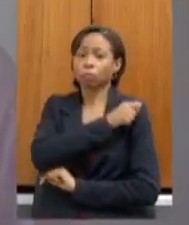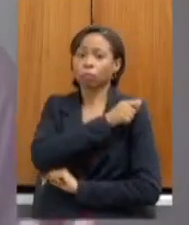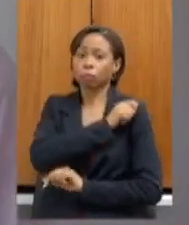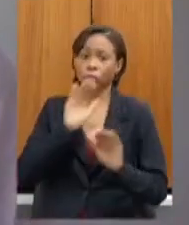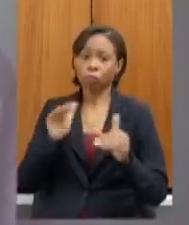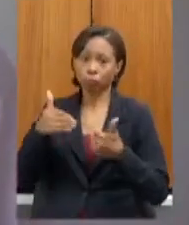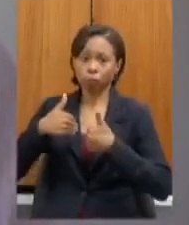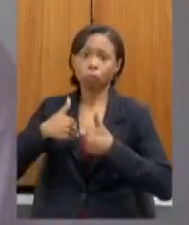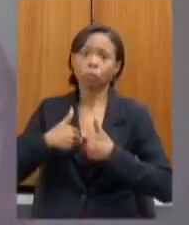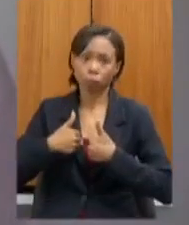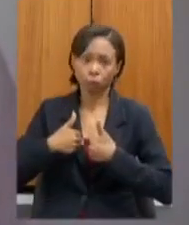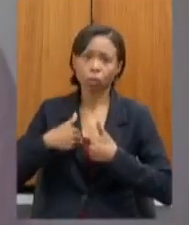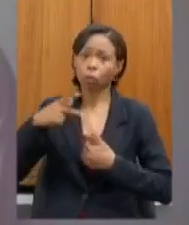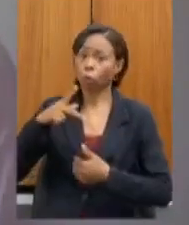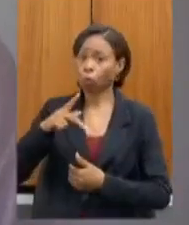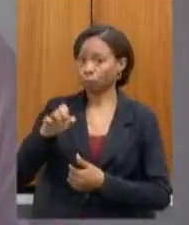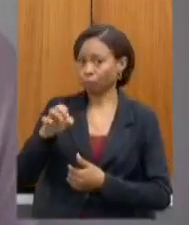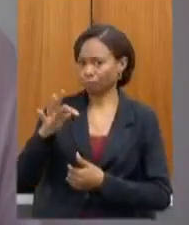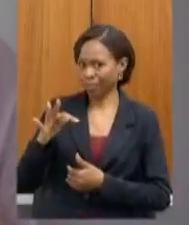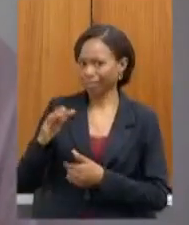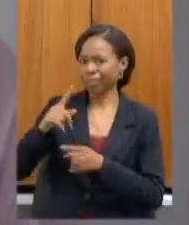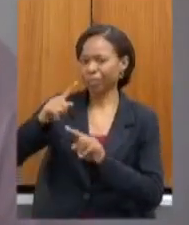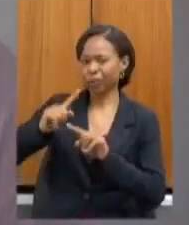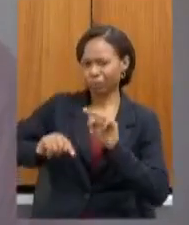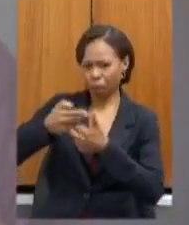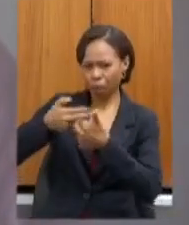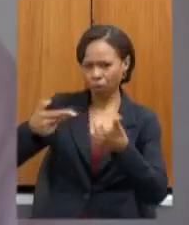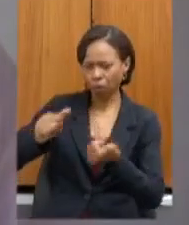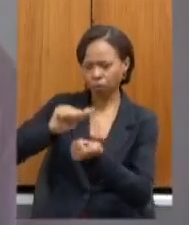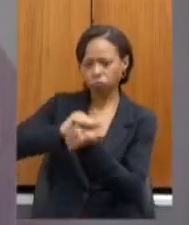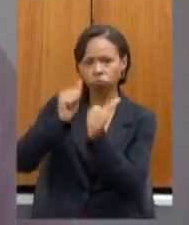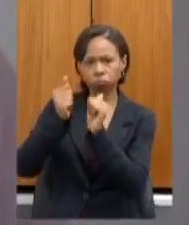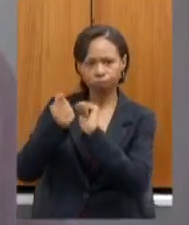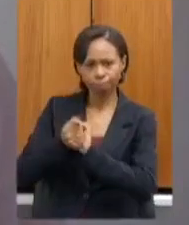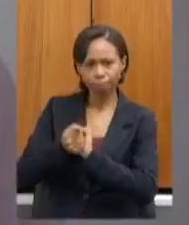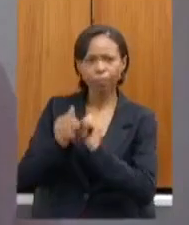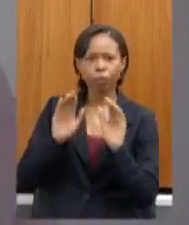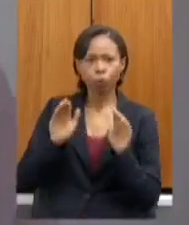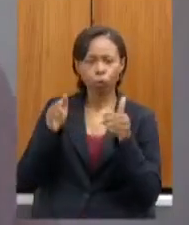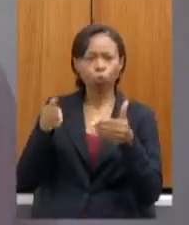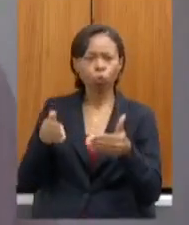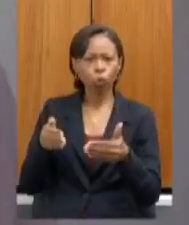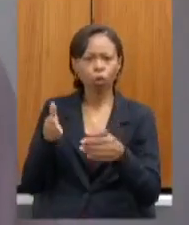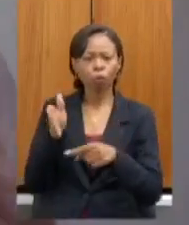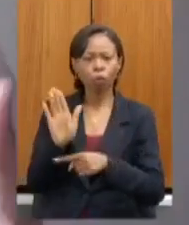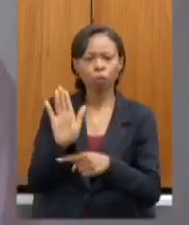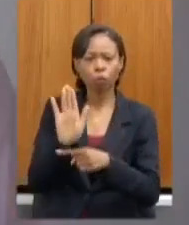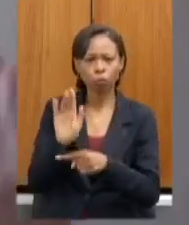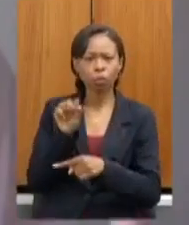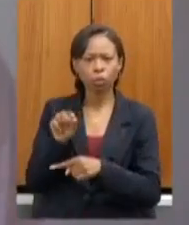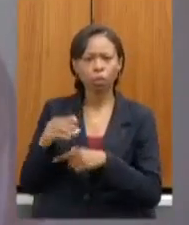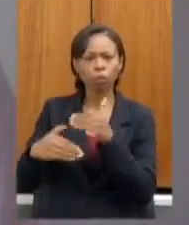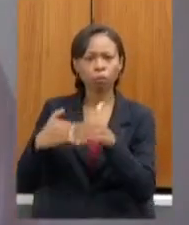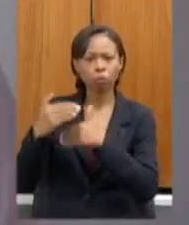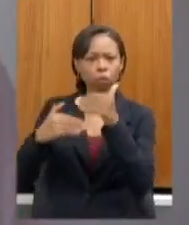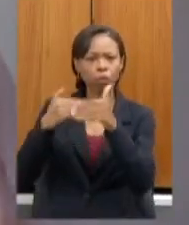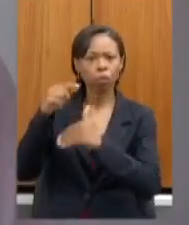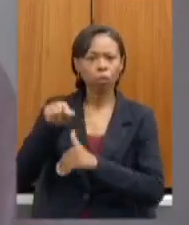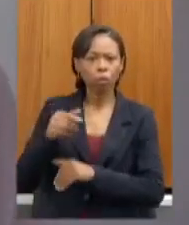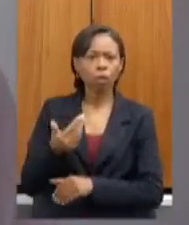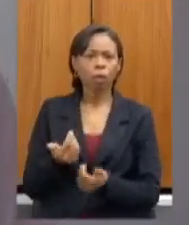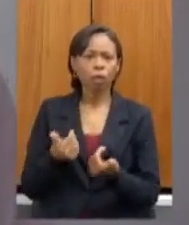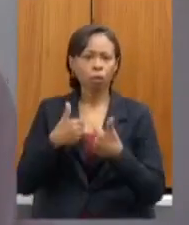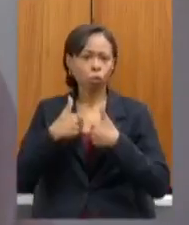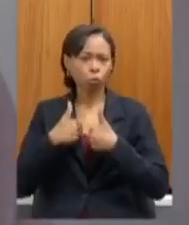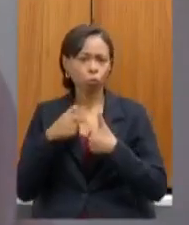o plano de estudo estruturado adaptado com os recursos necessários para o seu processo o processo dele de